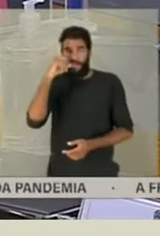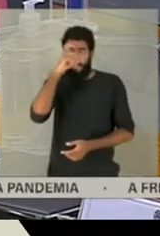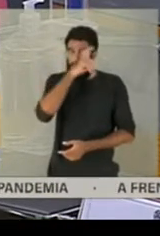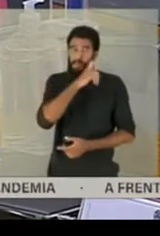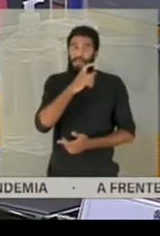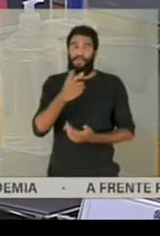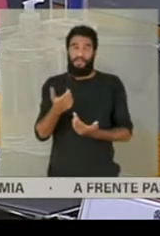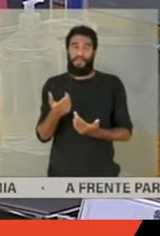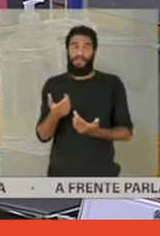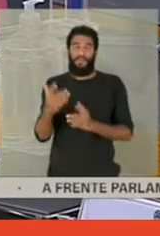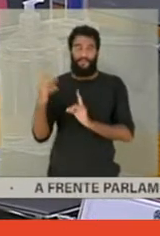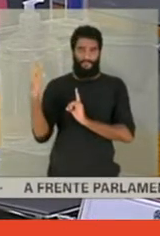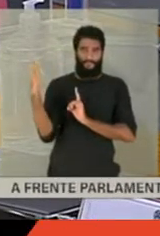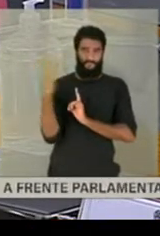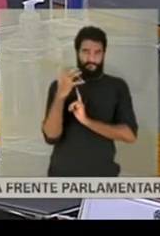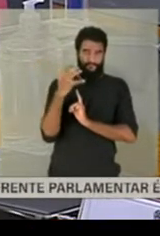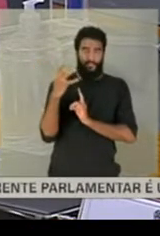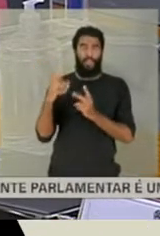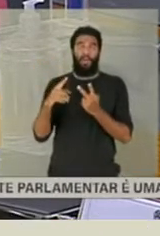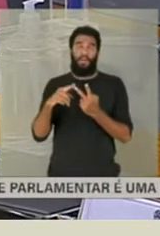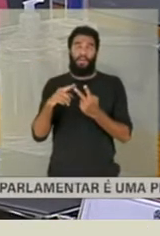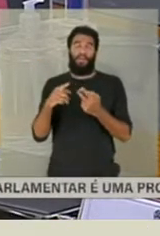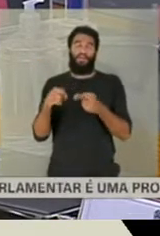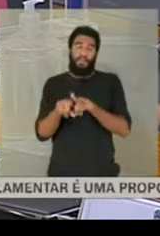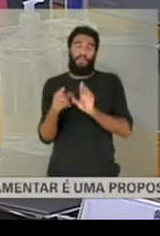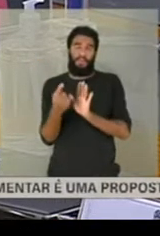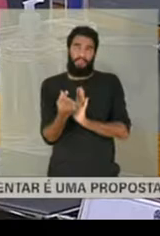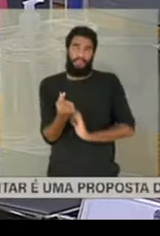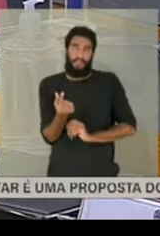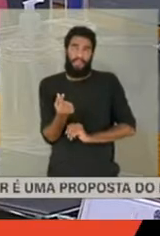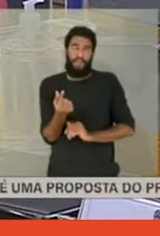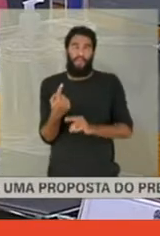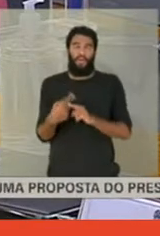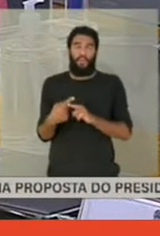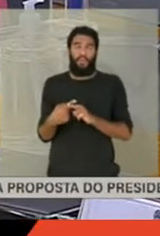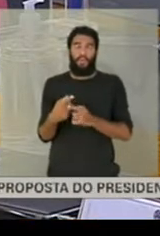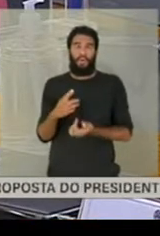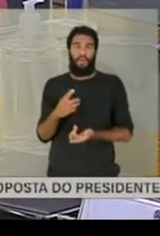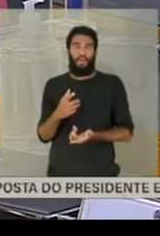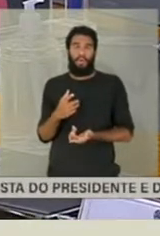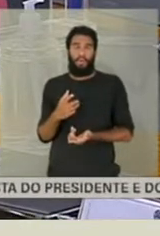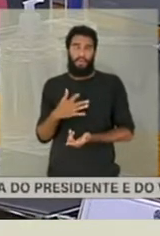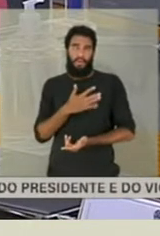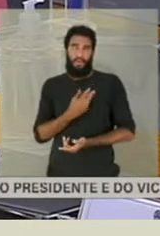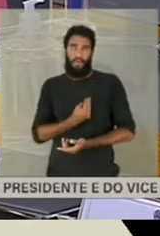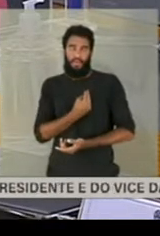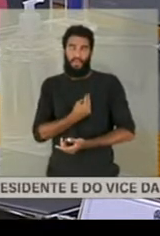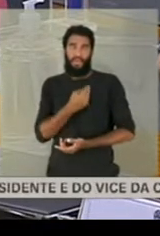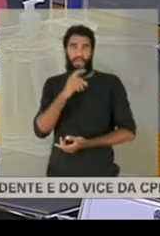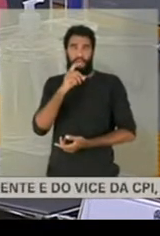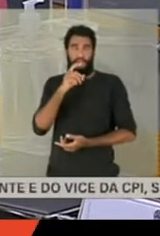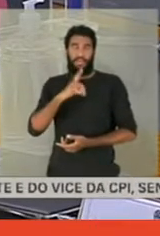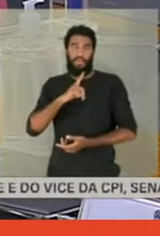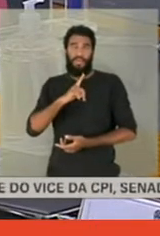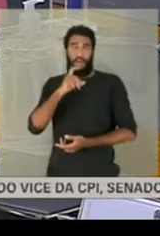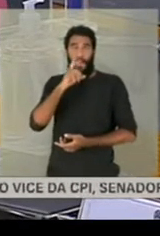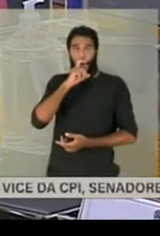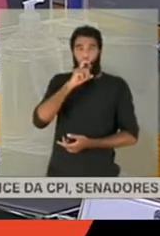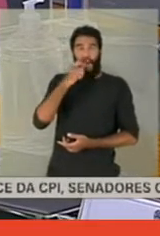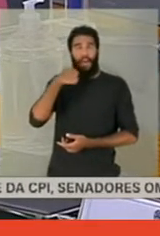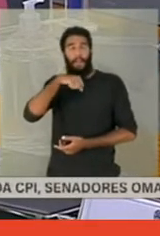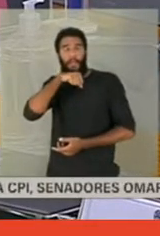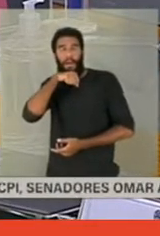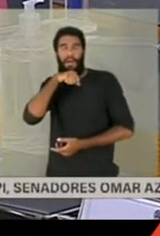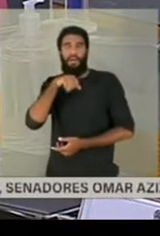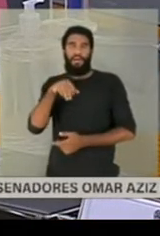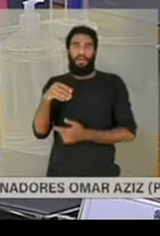a gente teve esse impacto e impacto financeiro, porque a gente tinha os dois esteios da nossa vida, né? pilares, as pessoas que cuidavam